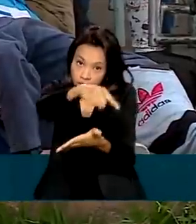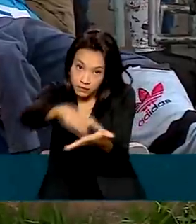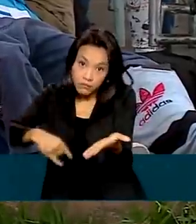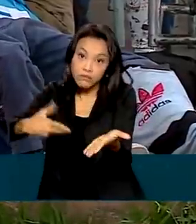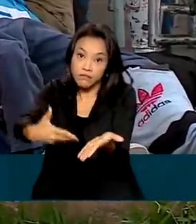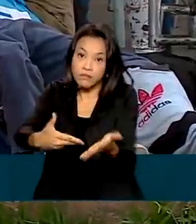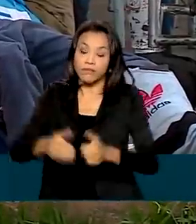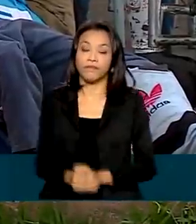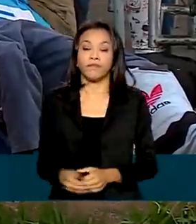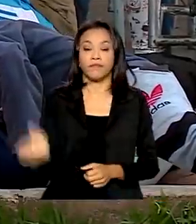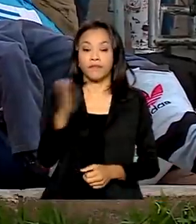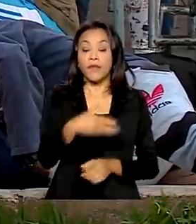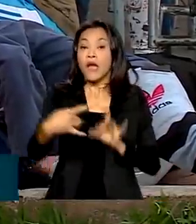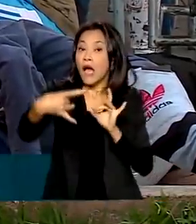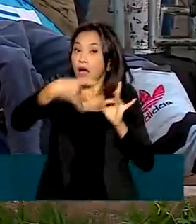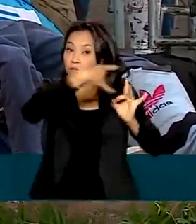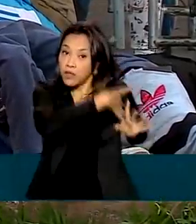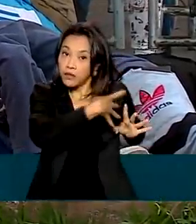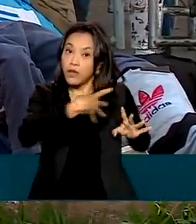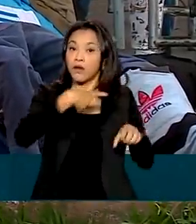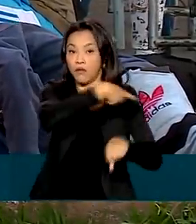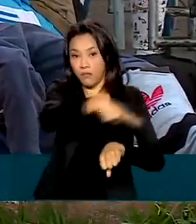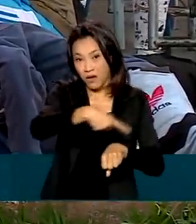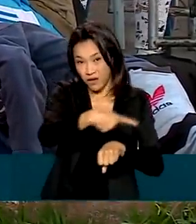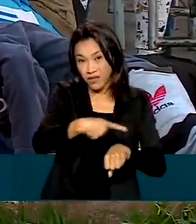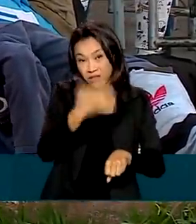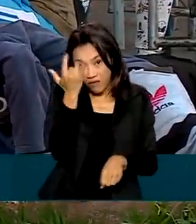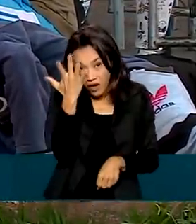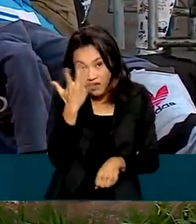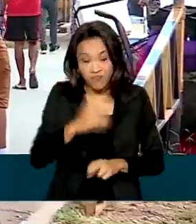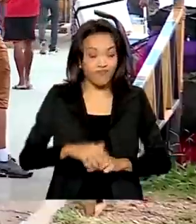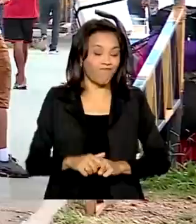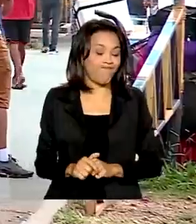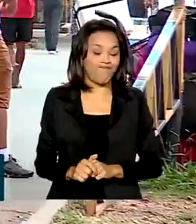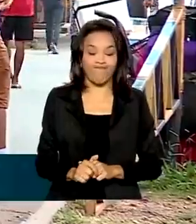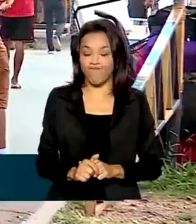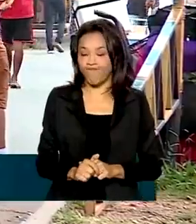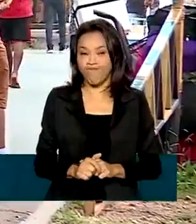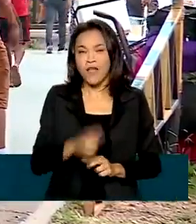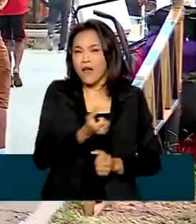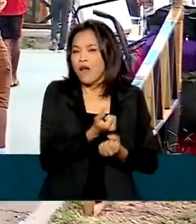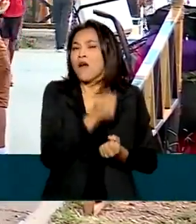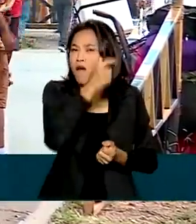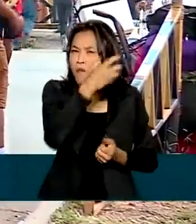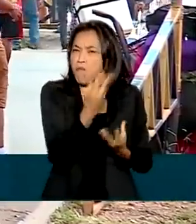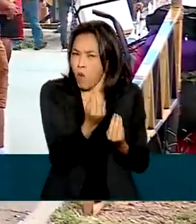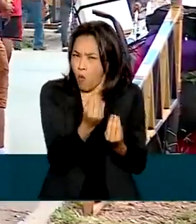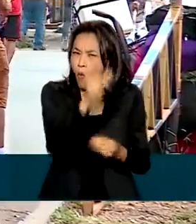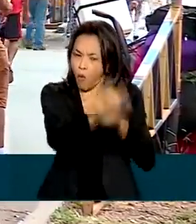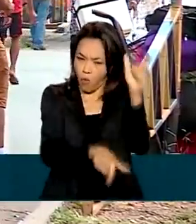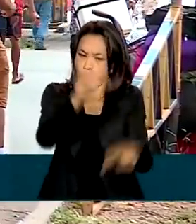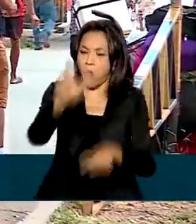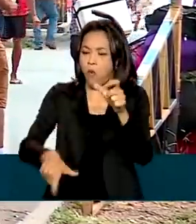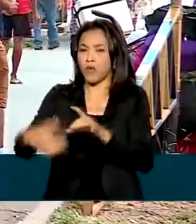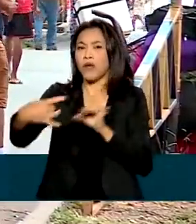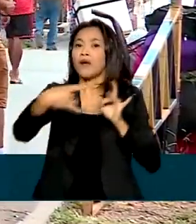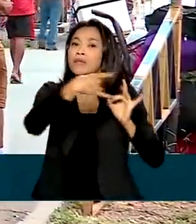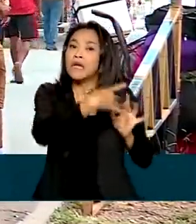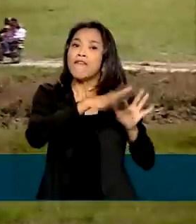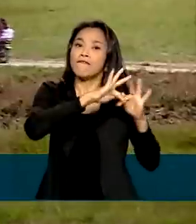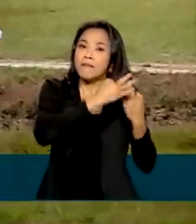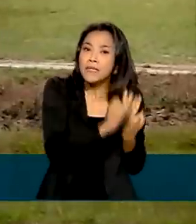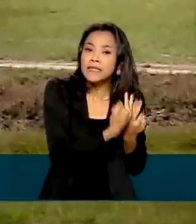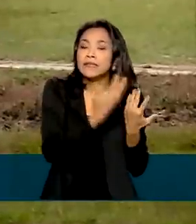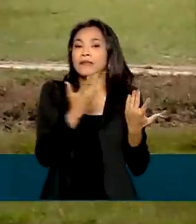decisão de deixar o país de origem nem sempre é fácil. Muitos migrantes, além de deixarem familiares,